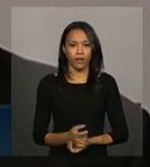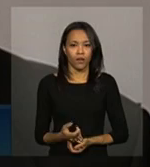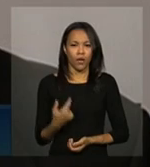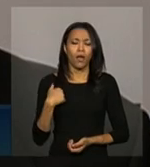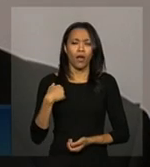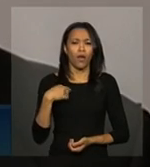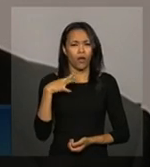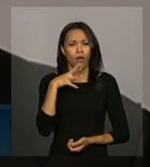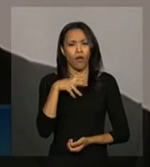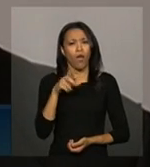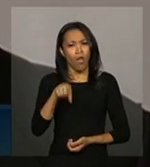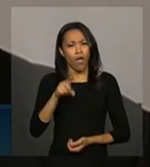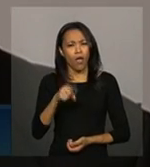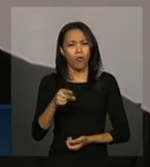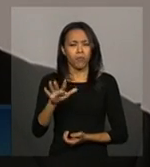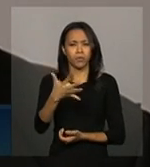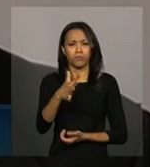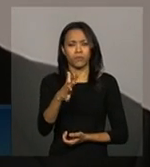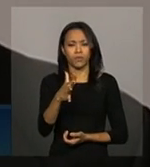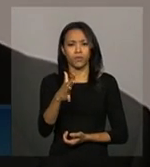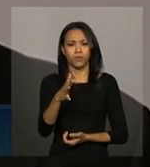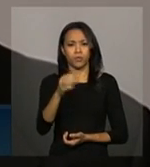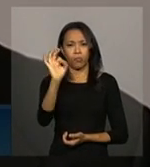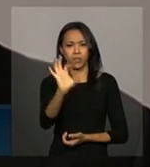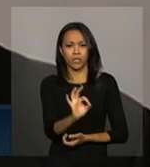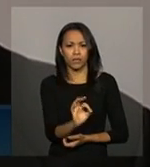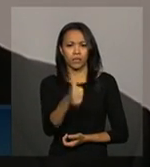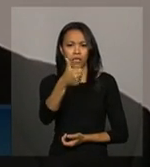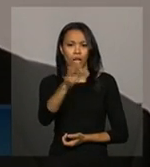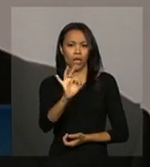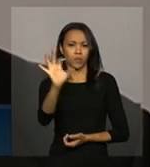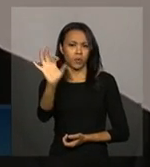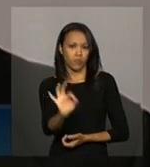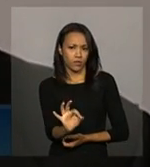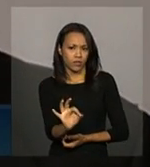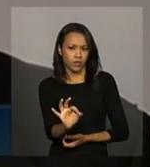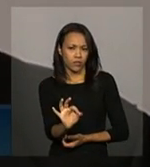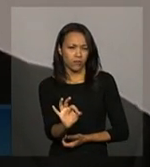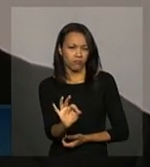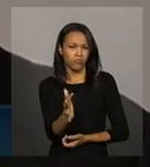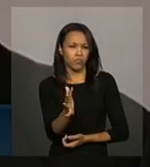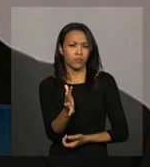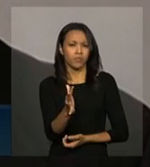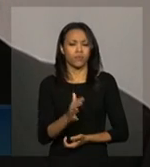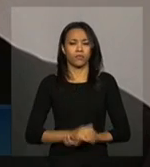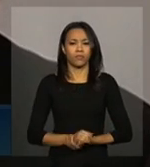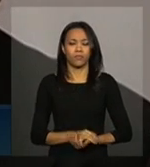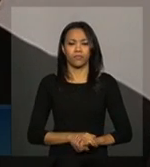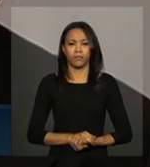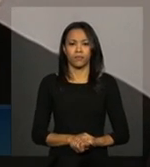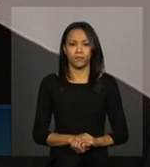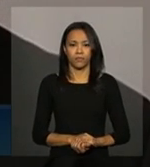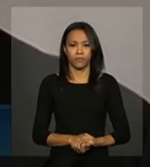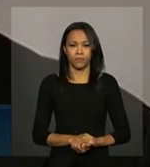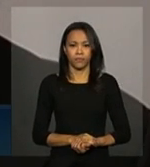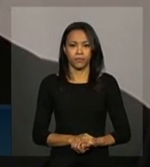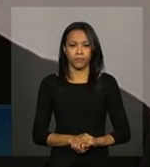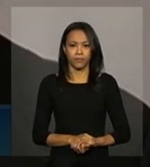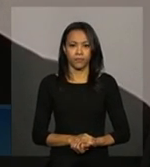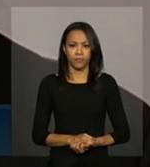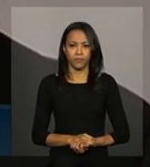uma parcela, vamos dizer, em torno de uns 10%, mais ou menos. 10% de capital chinês, tá.